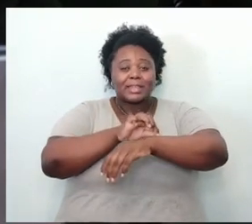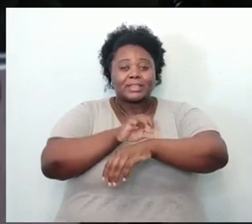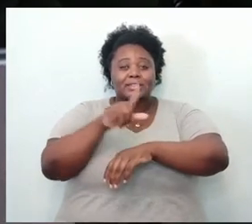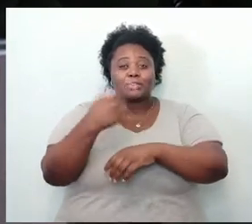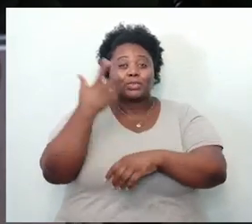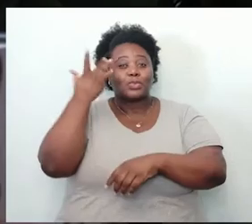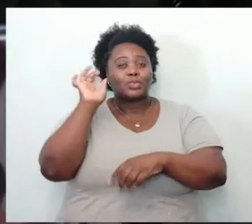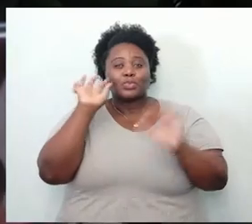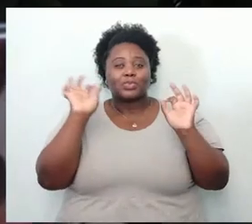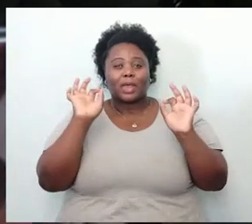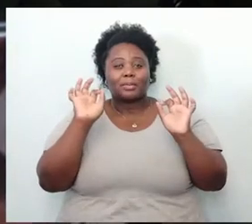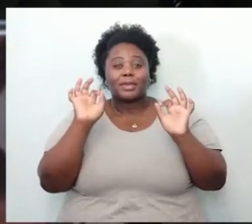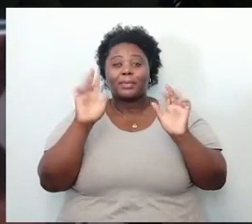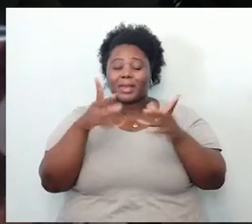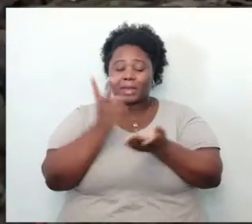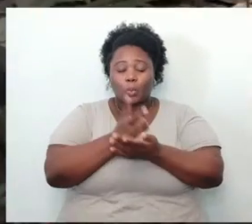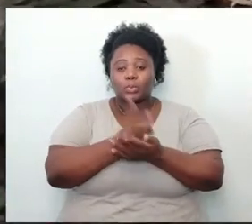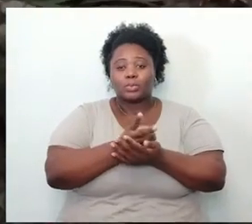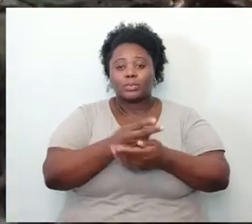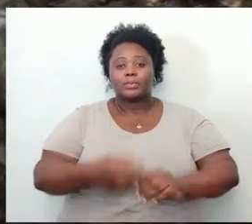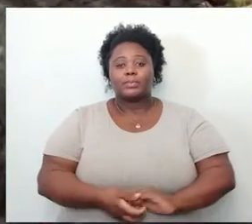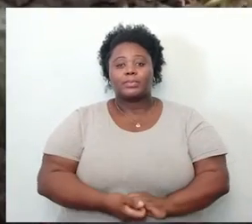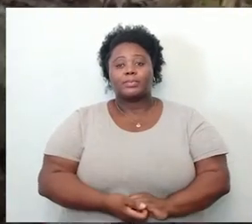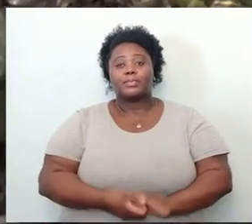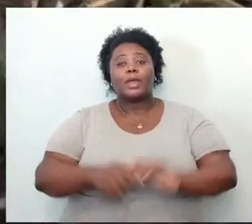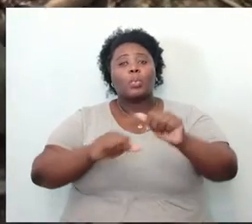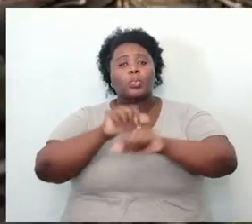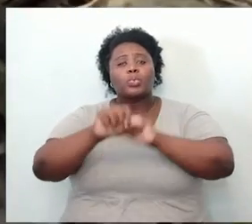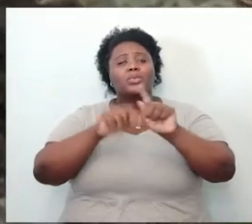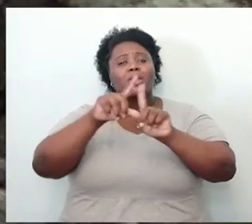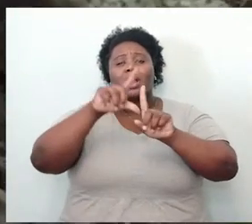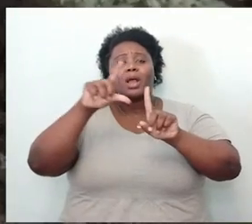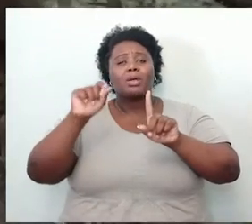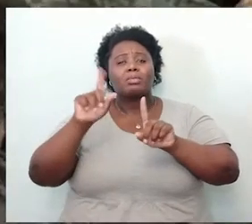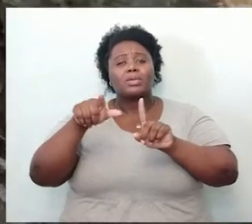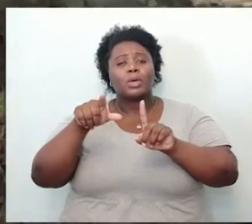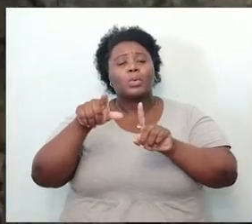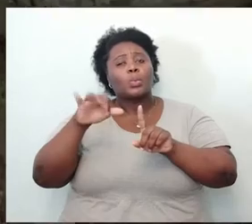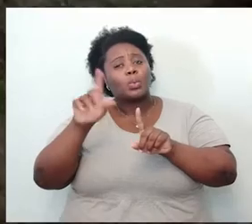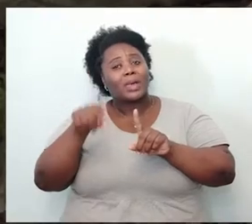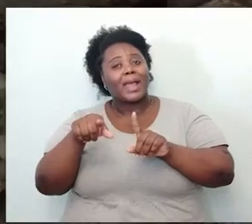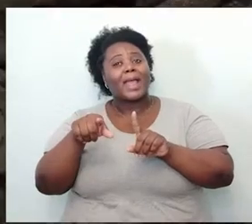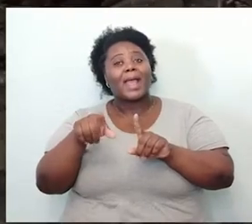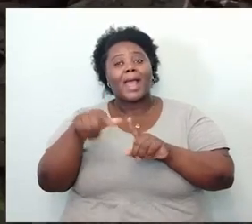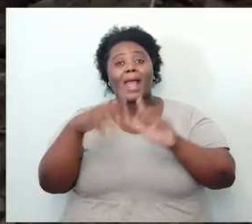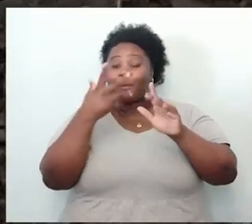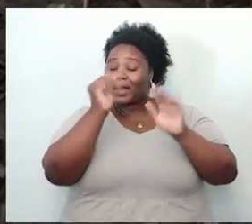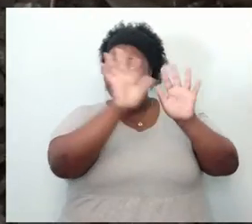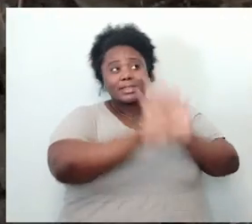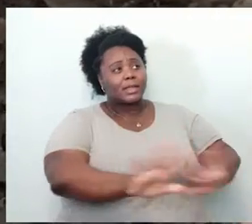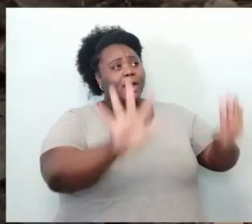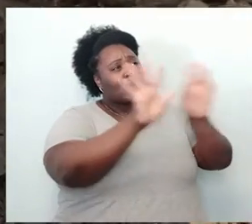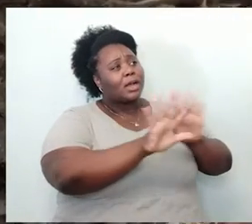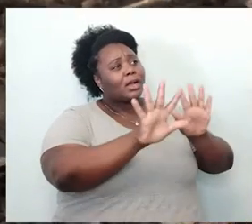Inconscientes, infinitos. Virar plantas. Os Huni Kuin são com a paisagem.